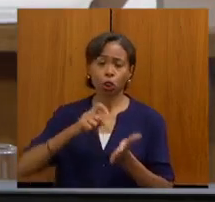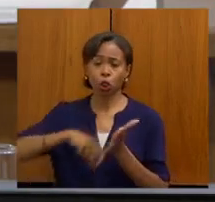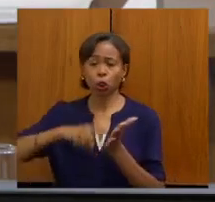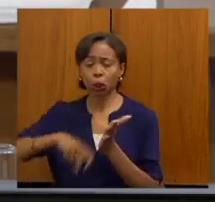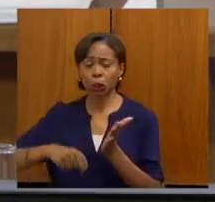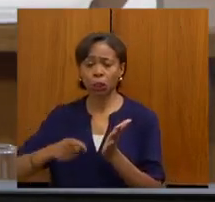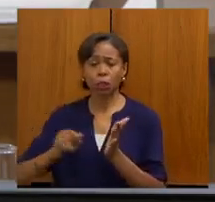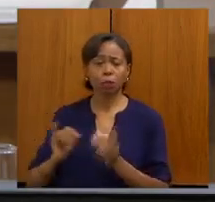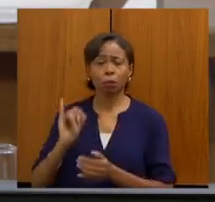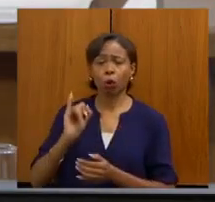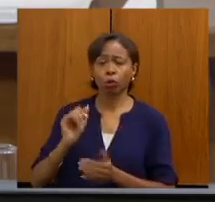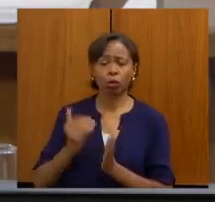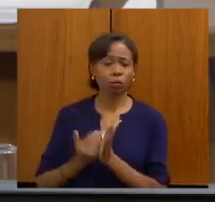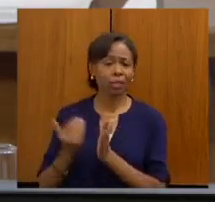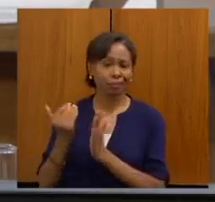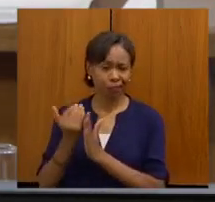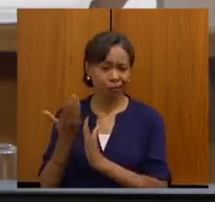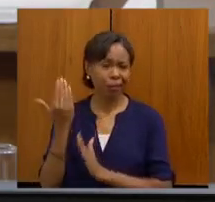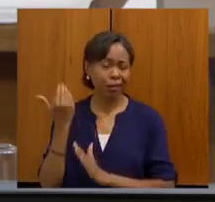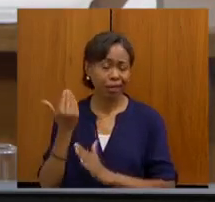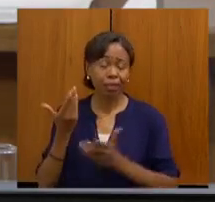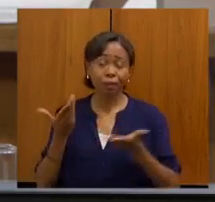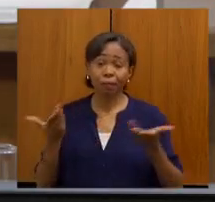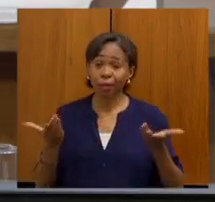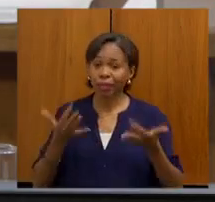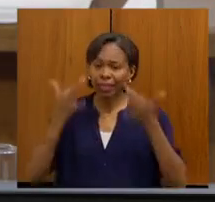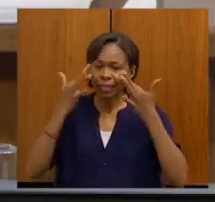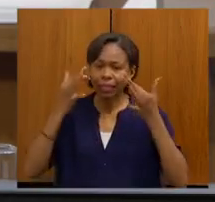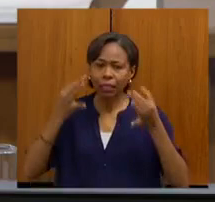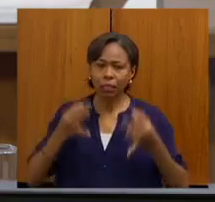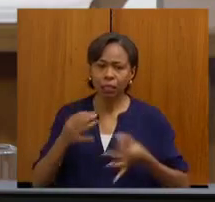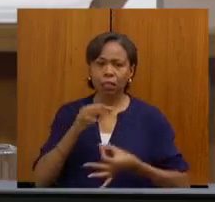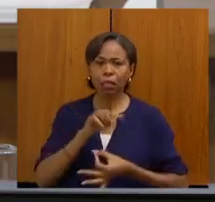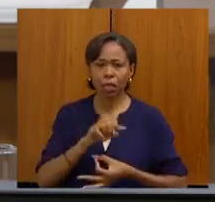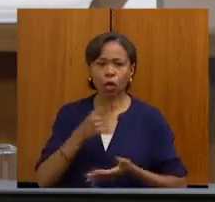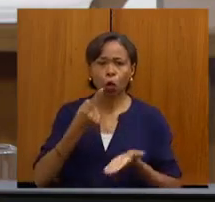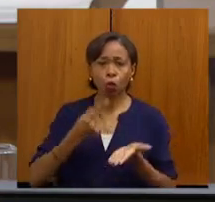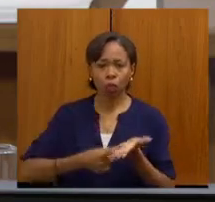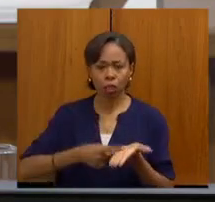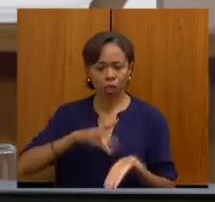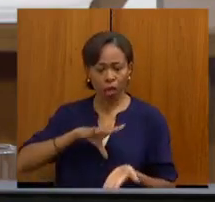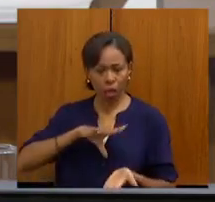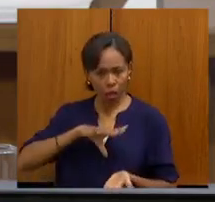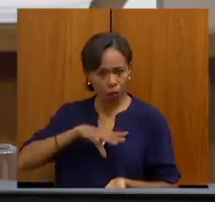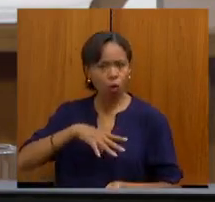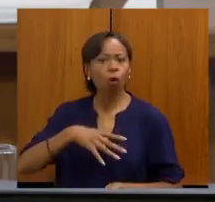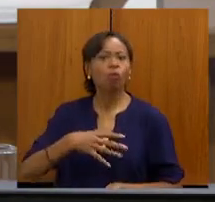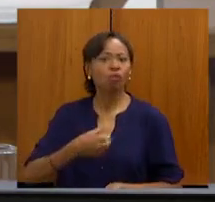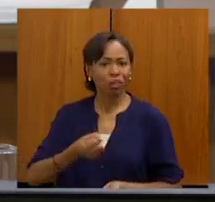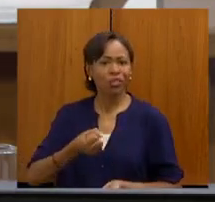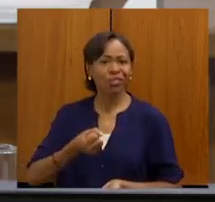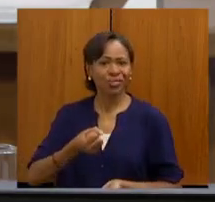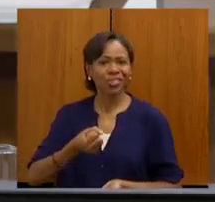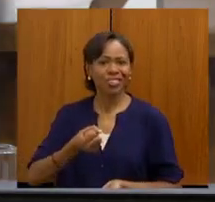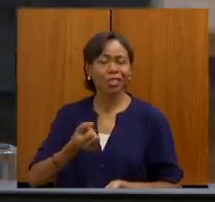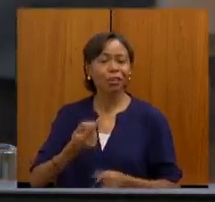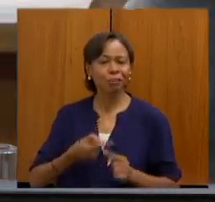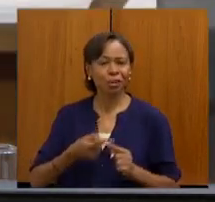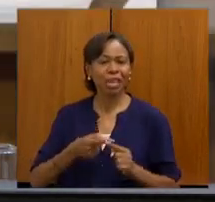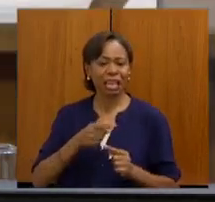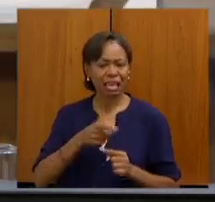tudo isso e então eu tenho certeza que se ele está fazendo um compromisso de se esforçar, esse esforço não vai ser pequeno, não, porque eu já pude acompanhar